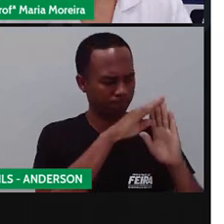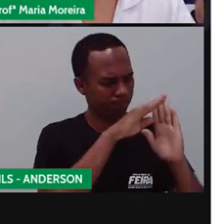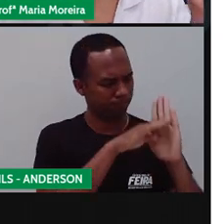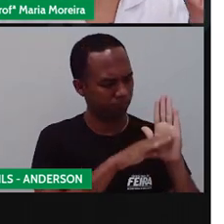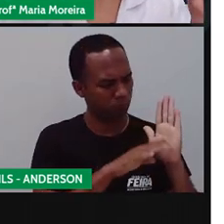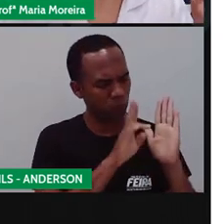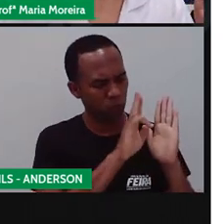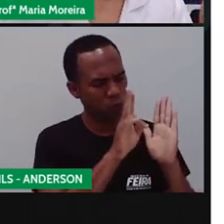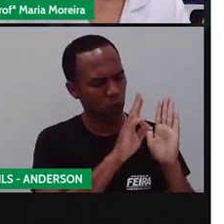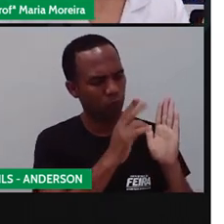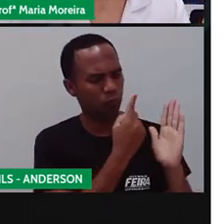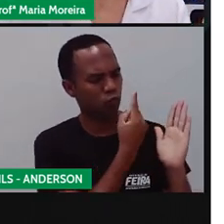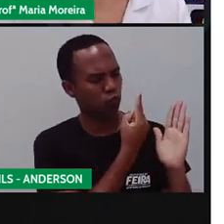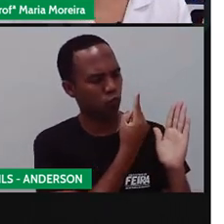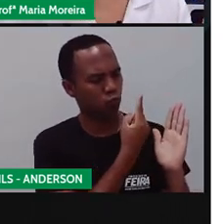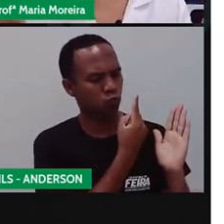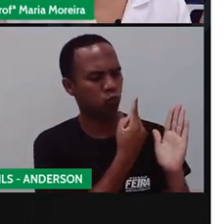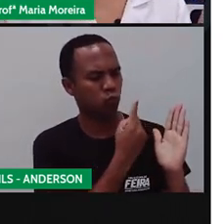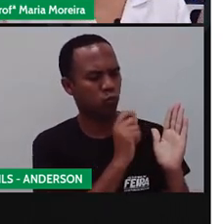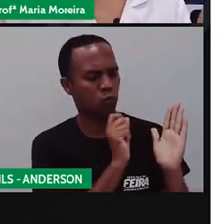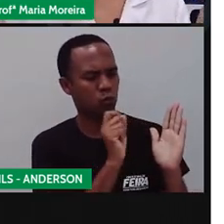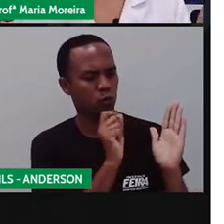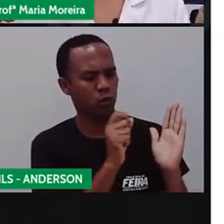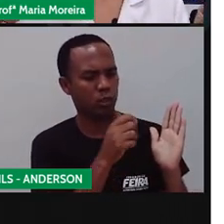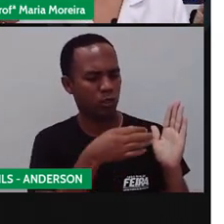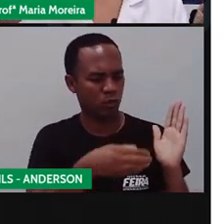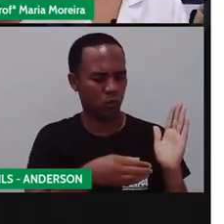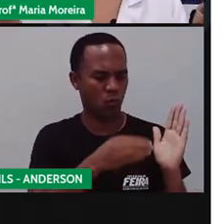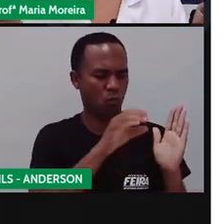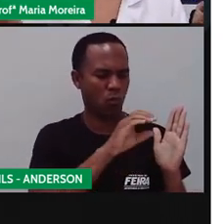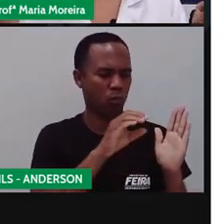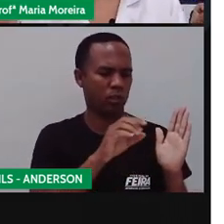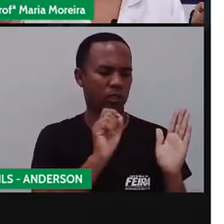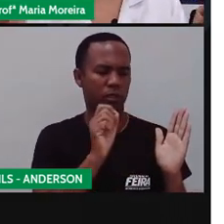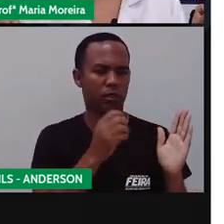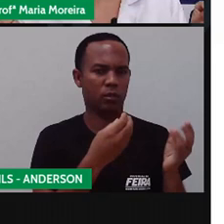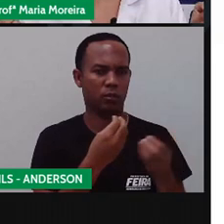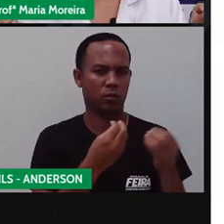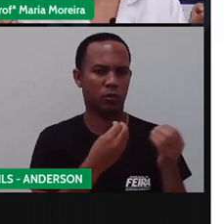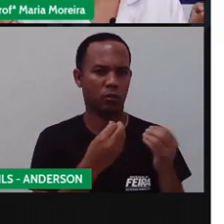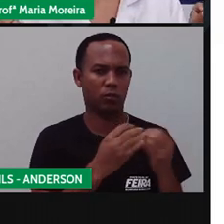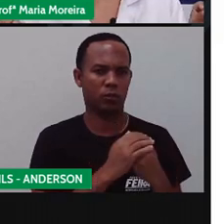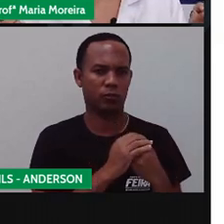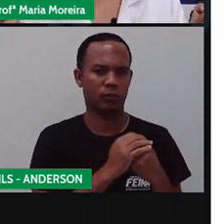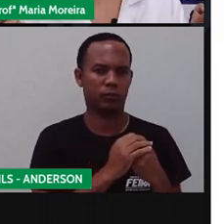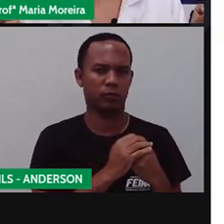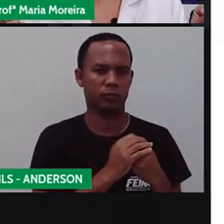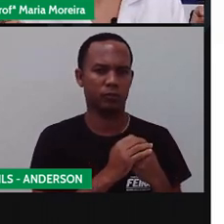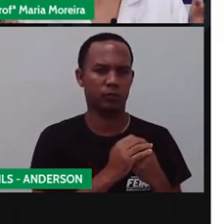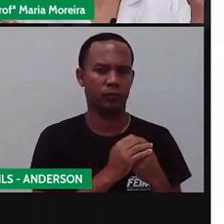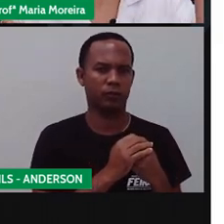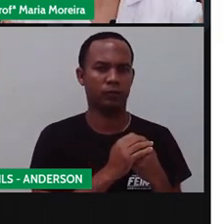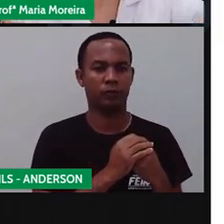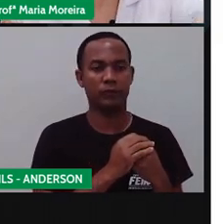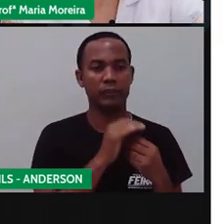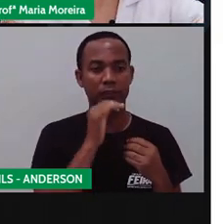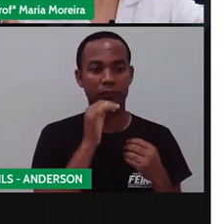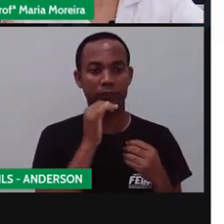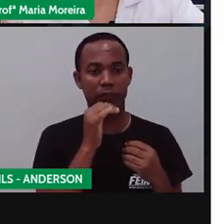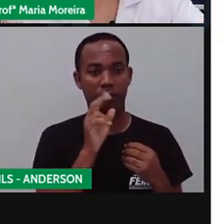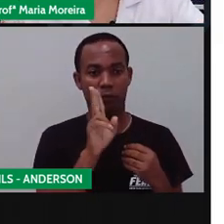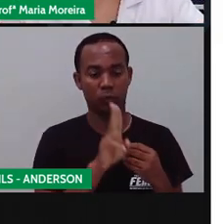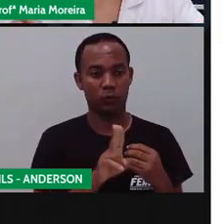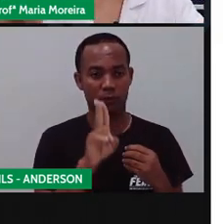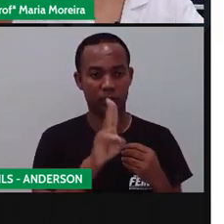olha, para um litro de água, eu preciso de uma colher dessa erva medicinal. Pronto. Se eu usar dois